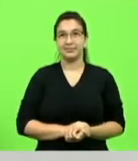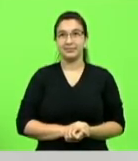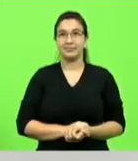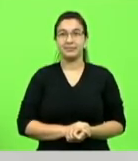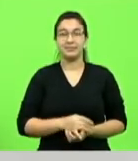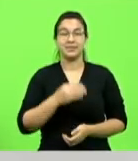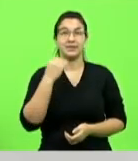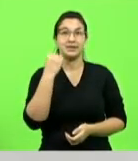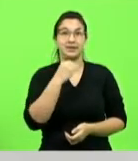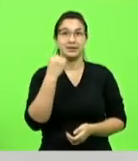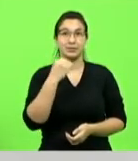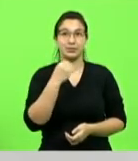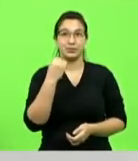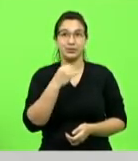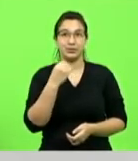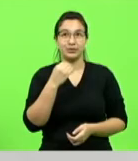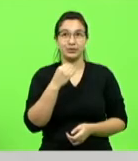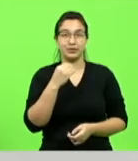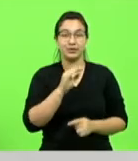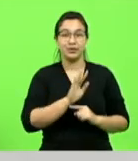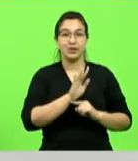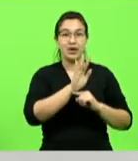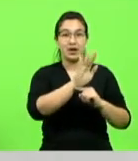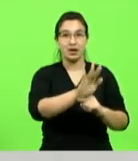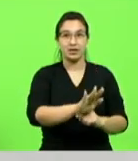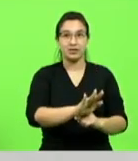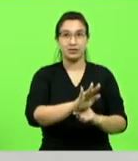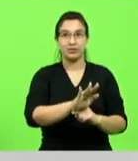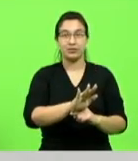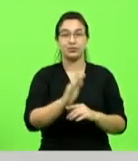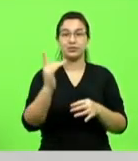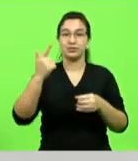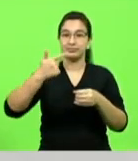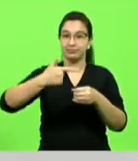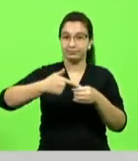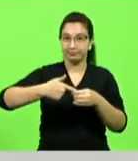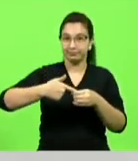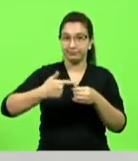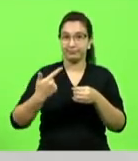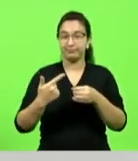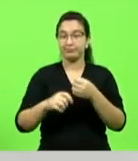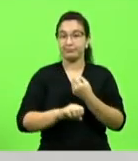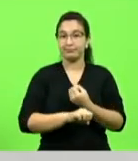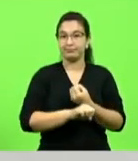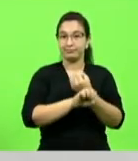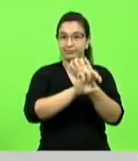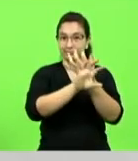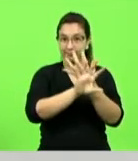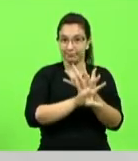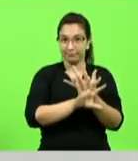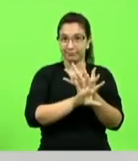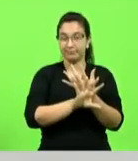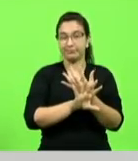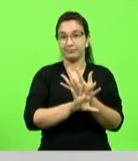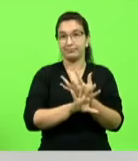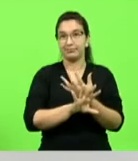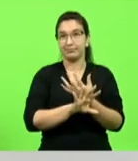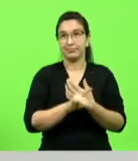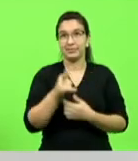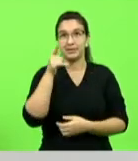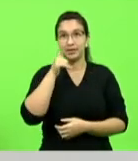aproveitando o auxílio combustível do home office justamente para isso né é legal lá na praia né